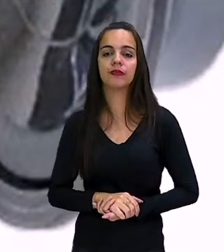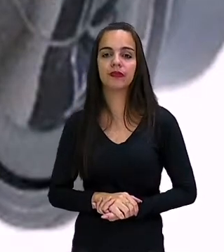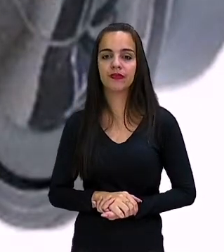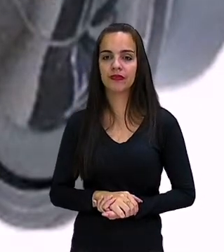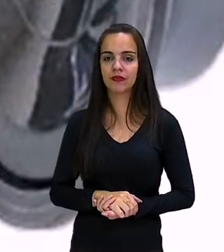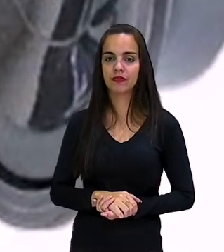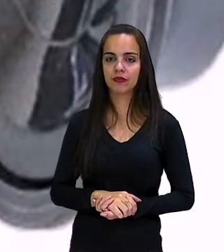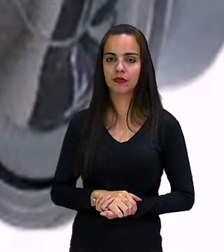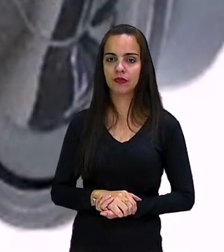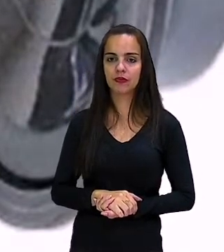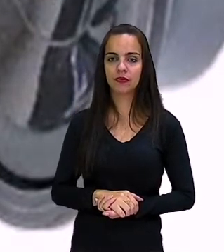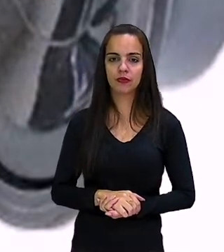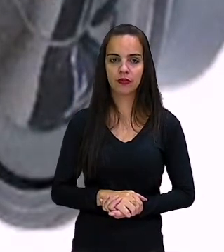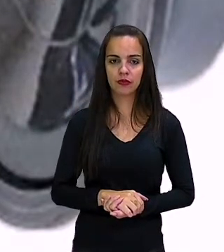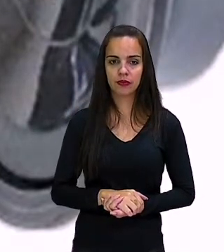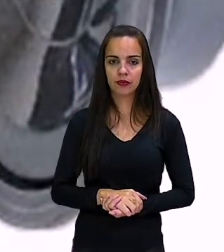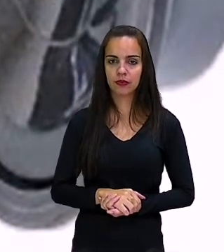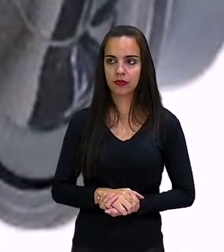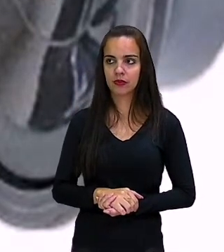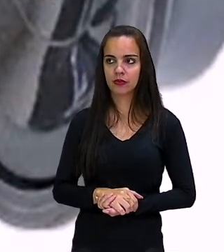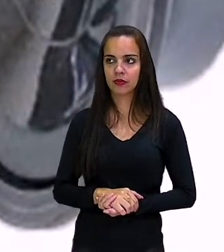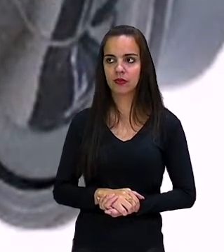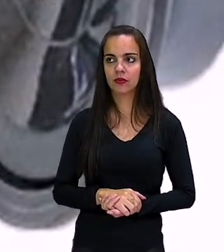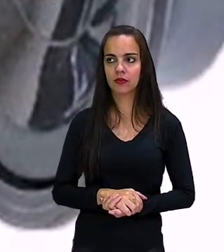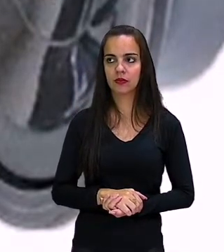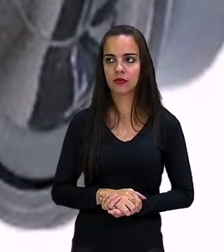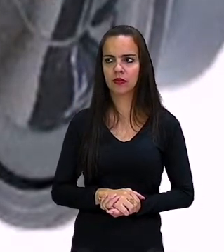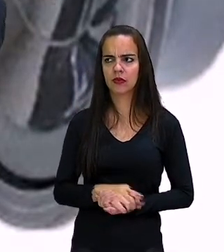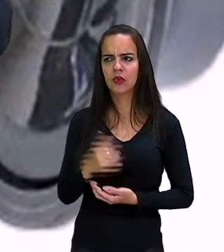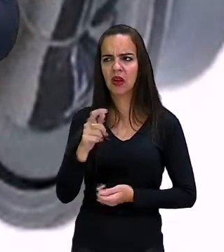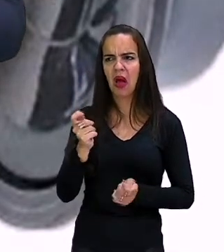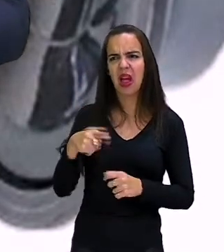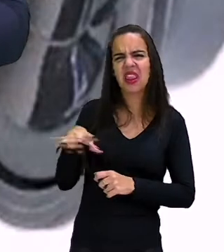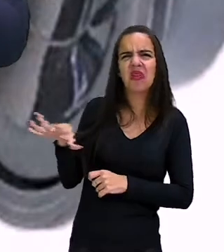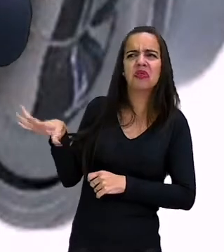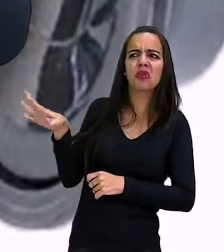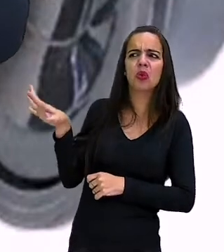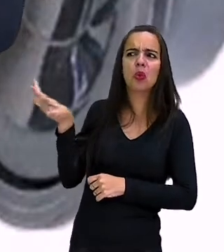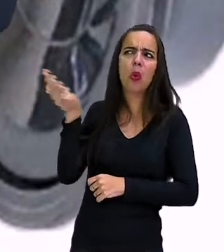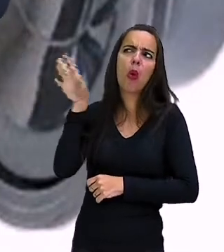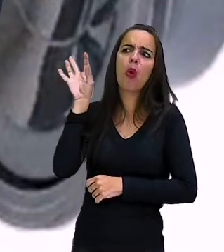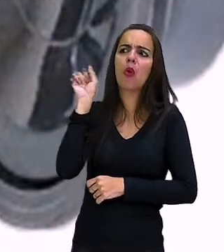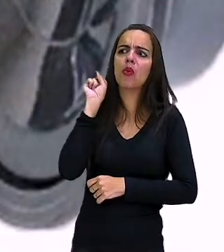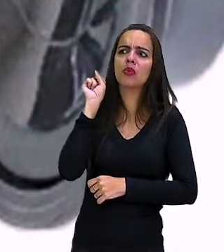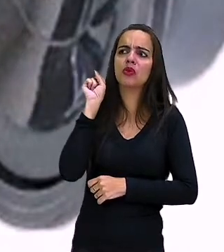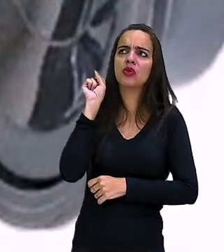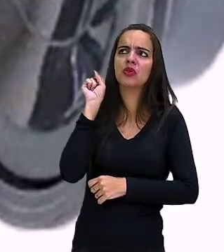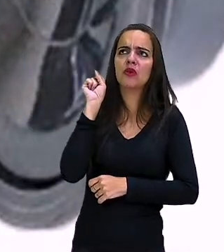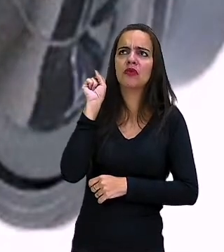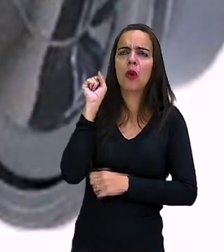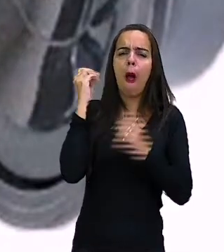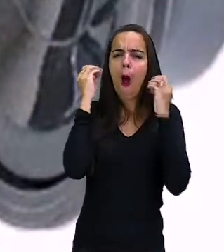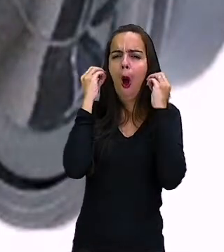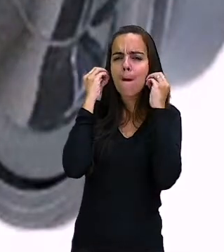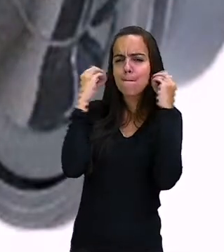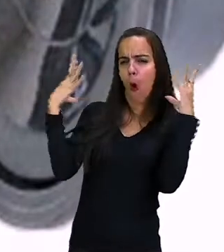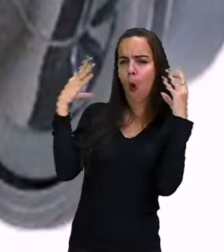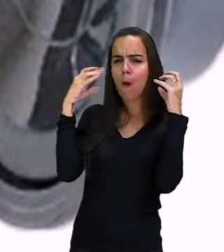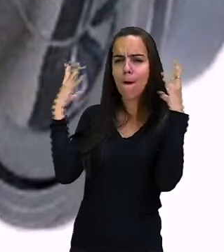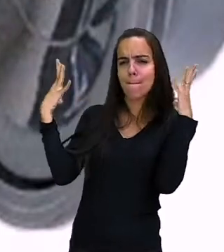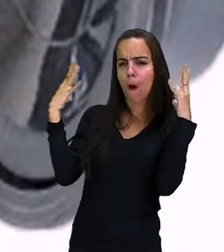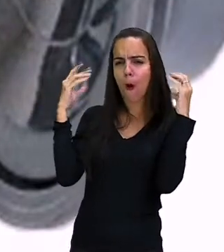a loud noun. Até você ouvir uma coisa muito estrundante, né? Que faz um